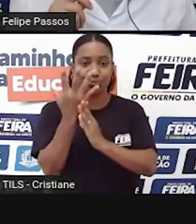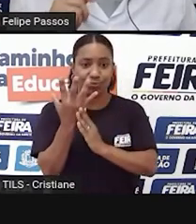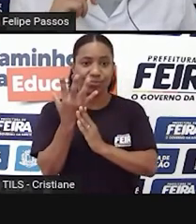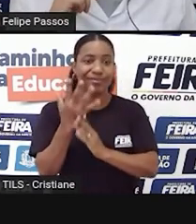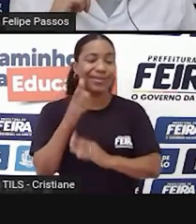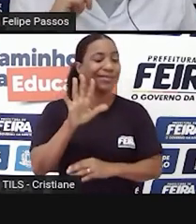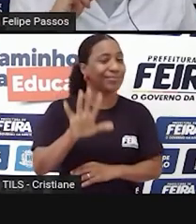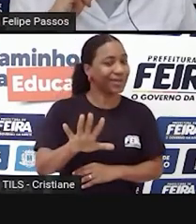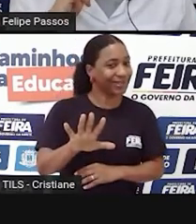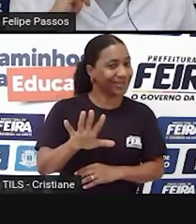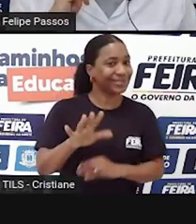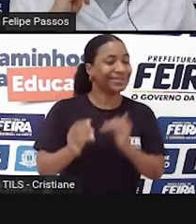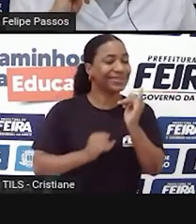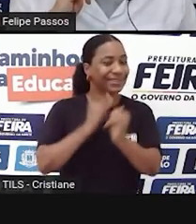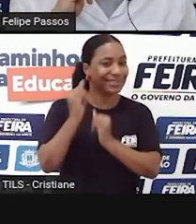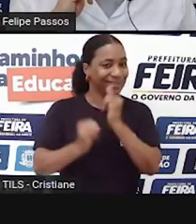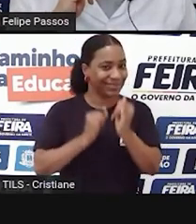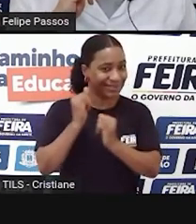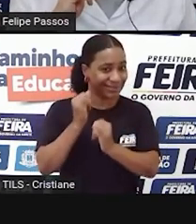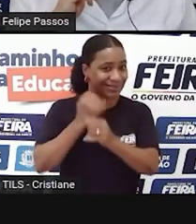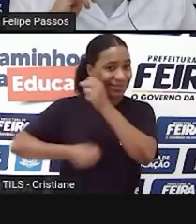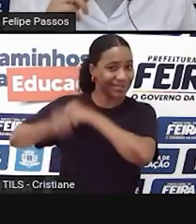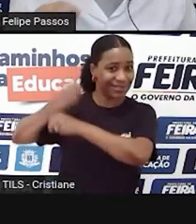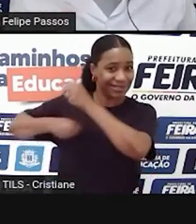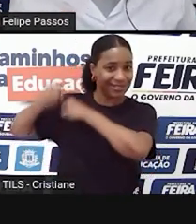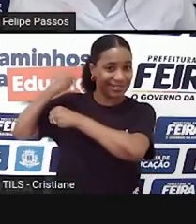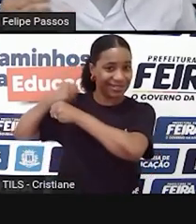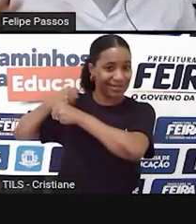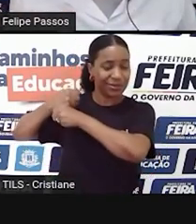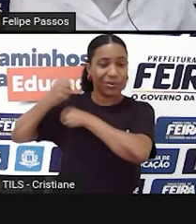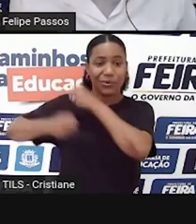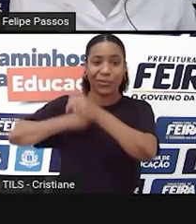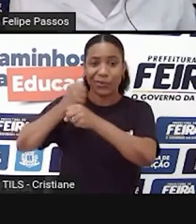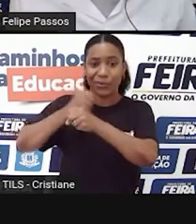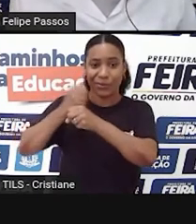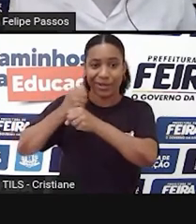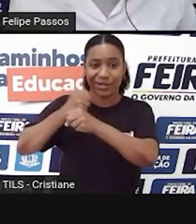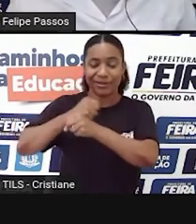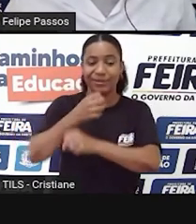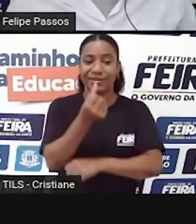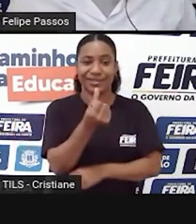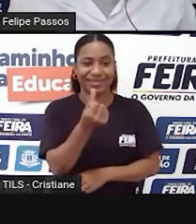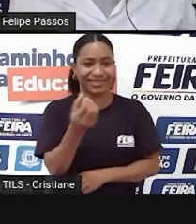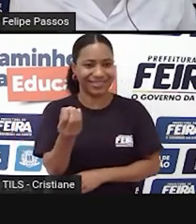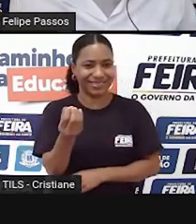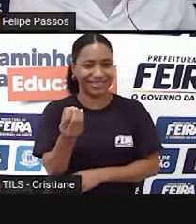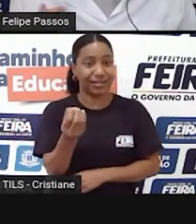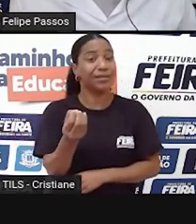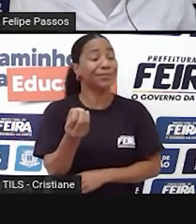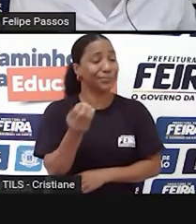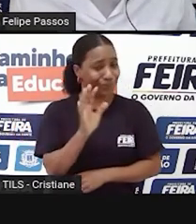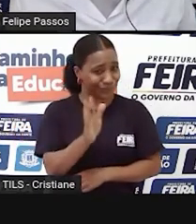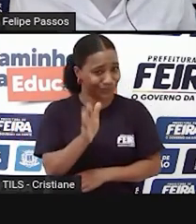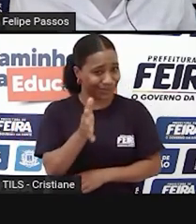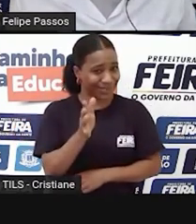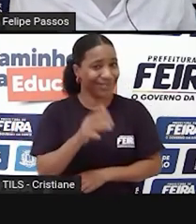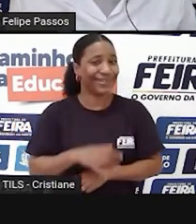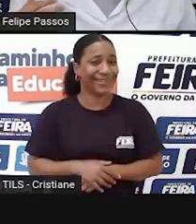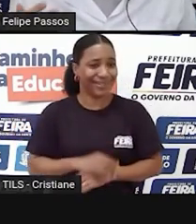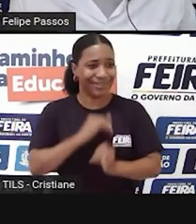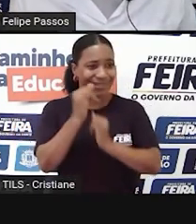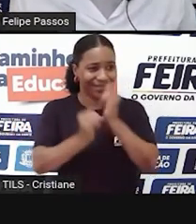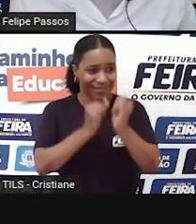existia desde os anos 60, certo? Naquela época, ela era utilizada como experimentos.